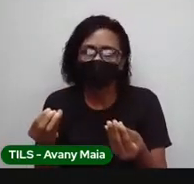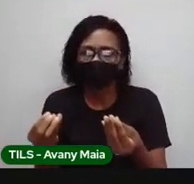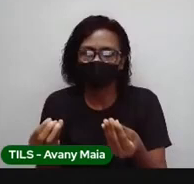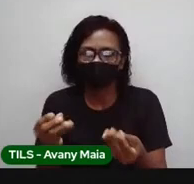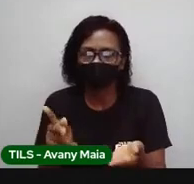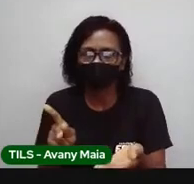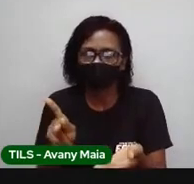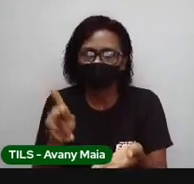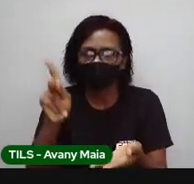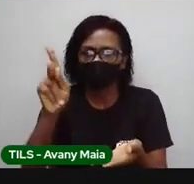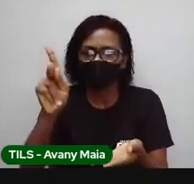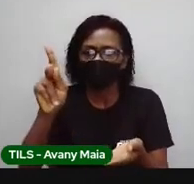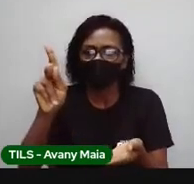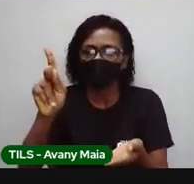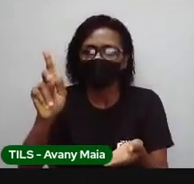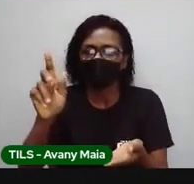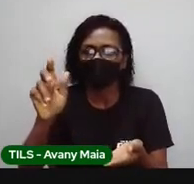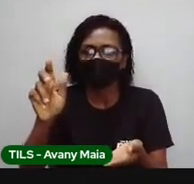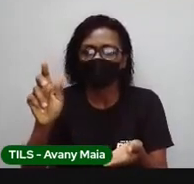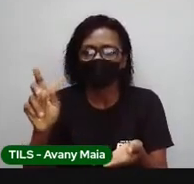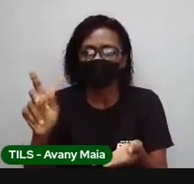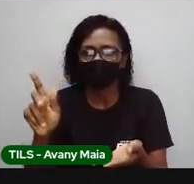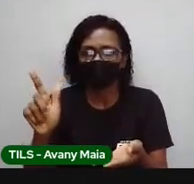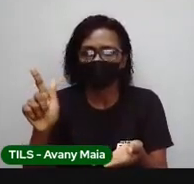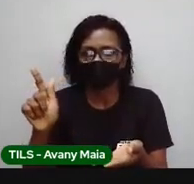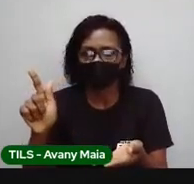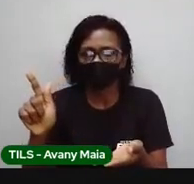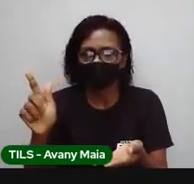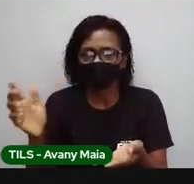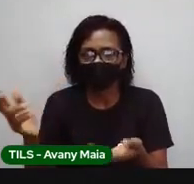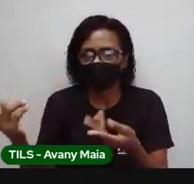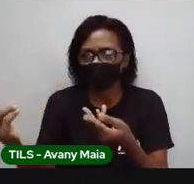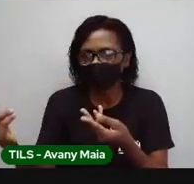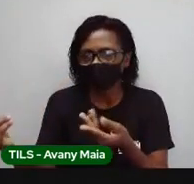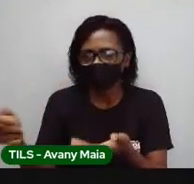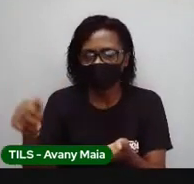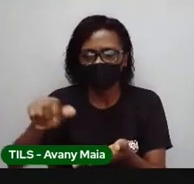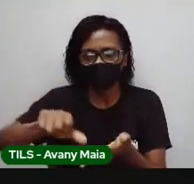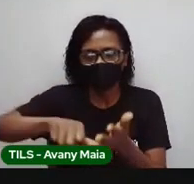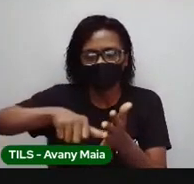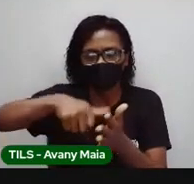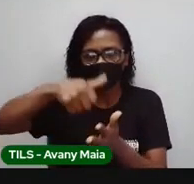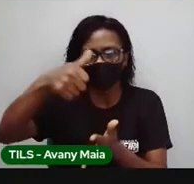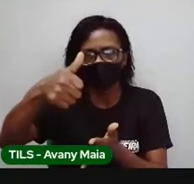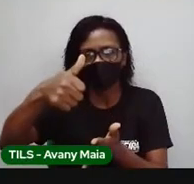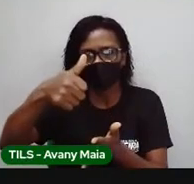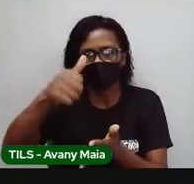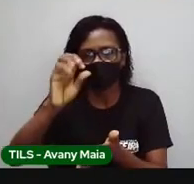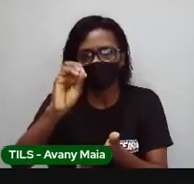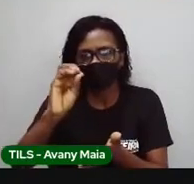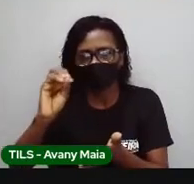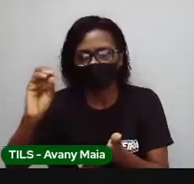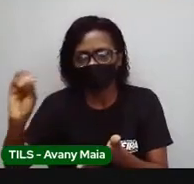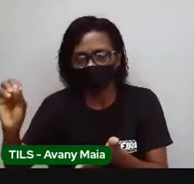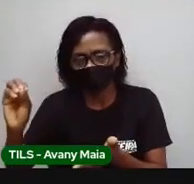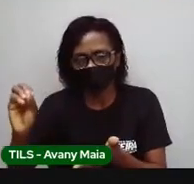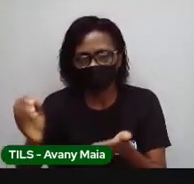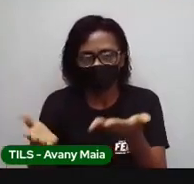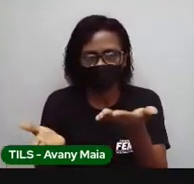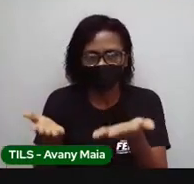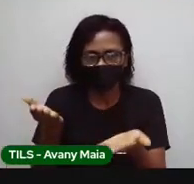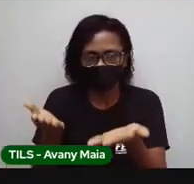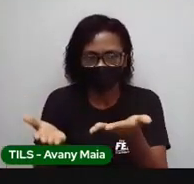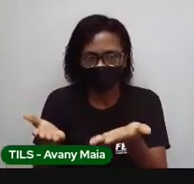é a mesma coisa que mil gramas. Então, um quilograma de feijão